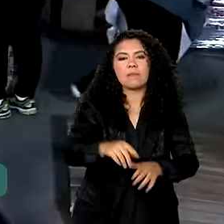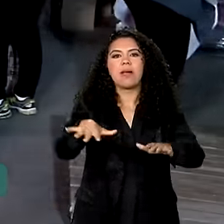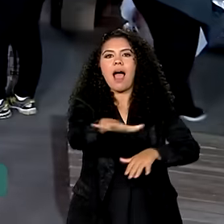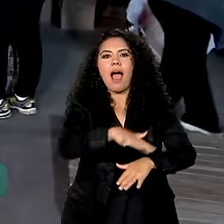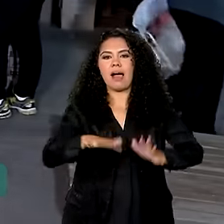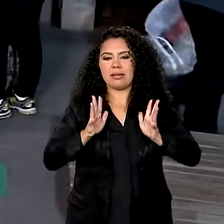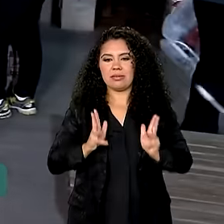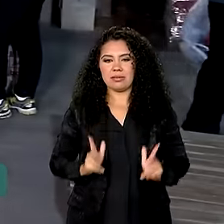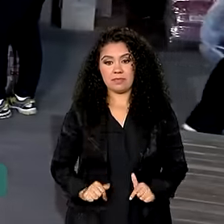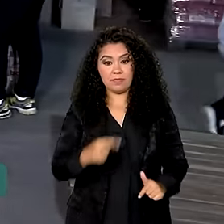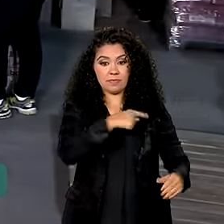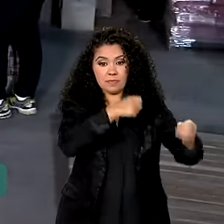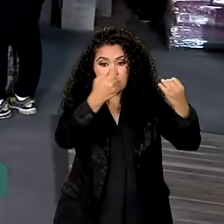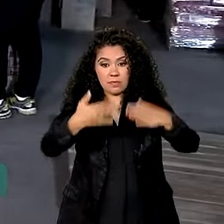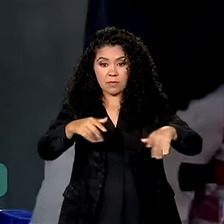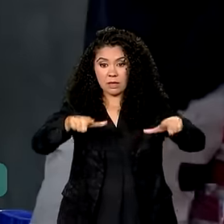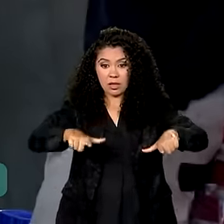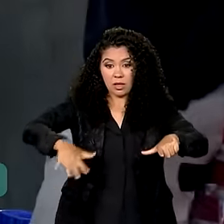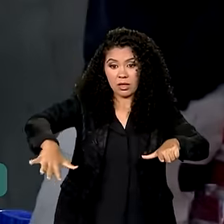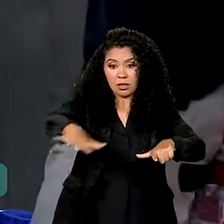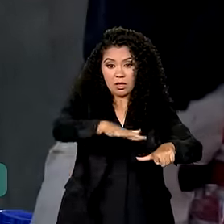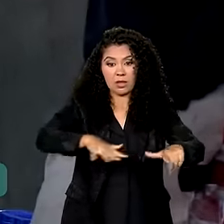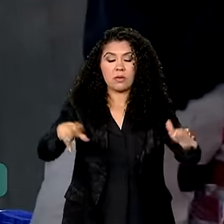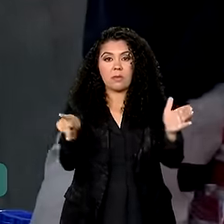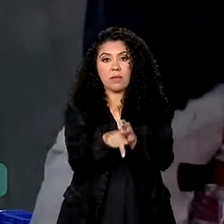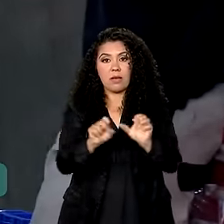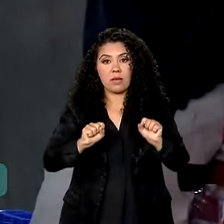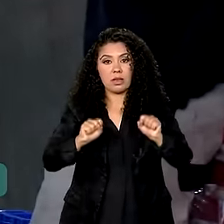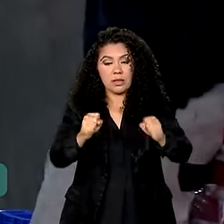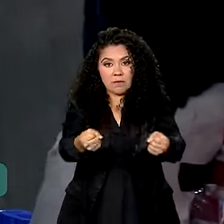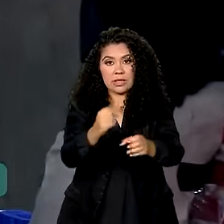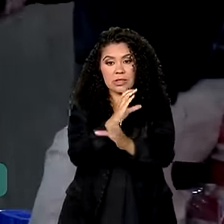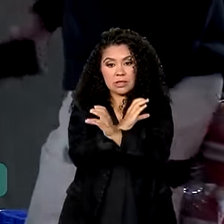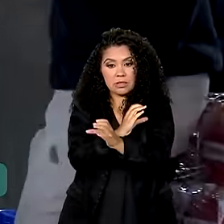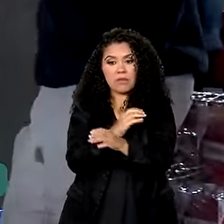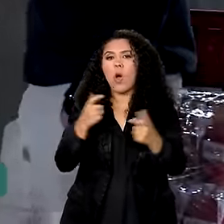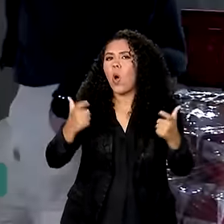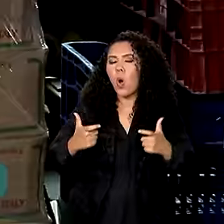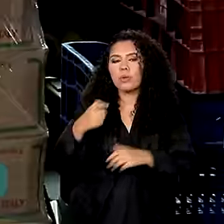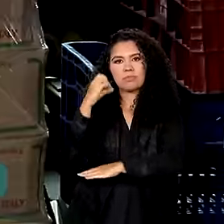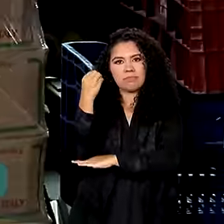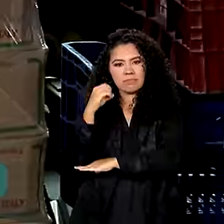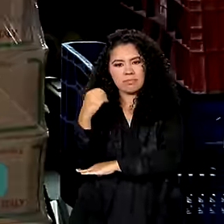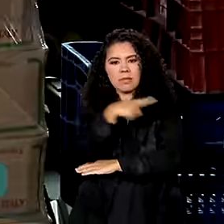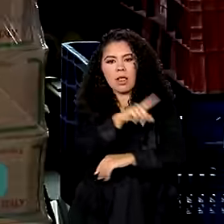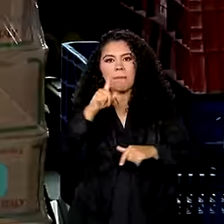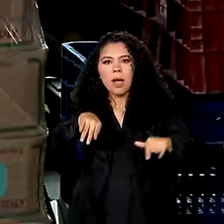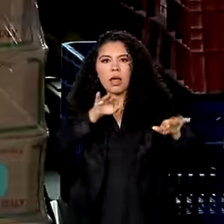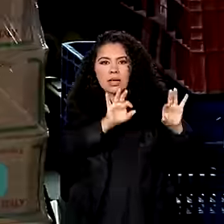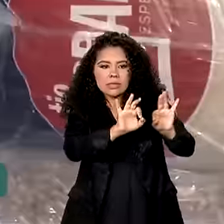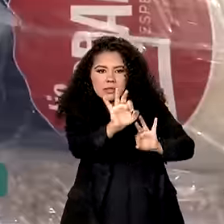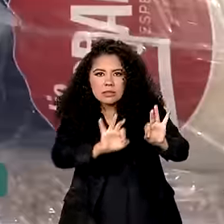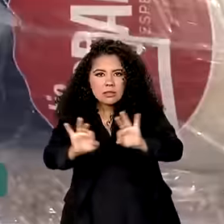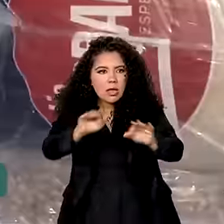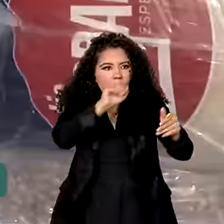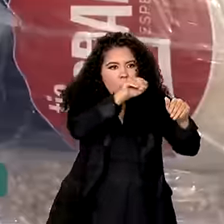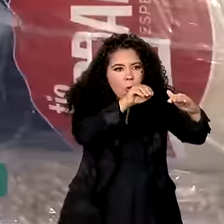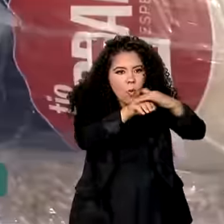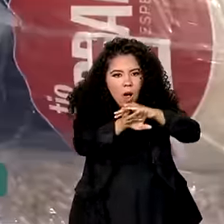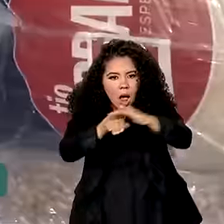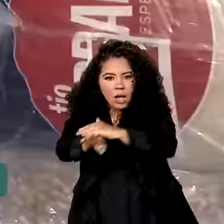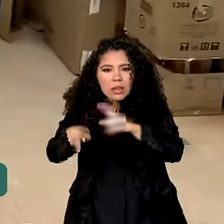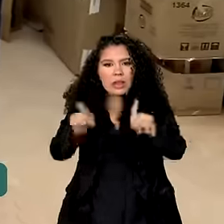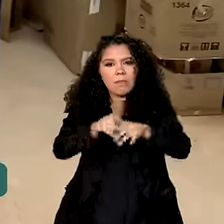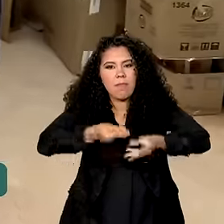Todo esse galpão da defesa civil que fica em Porto Alegre serve como espaço para armazenar, separar e distribuir os itens